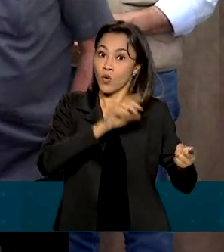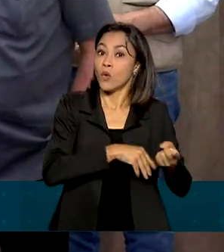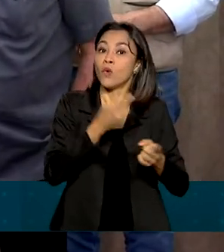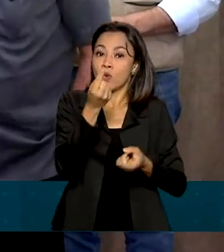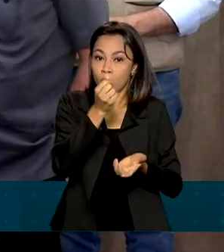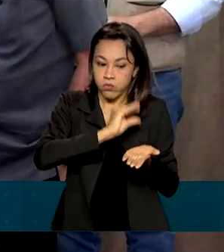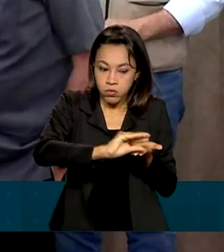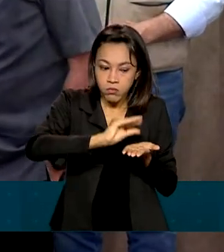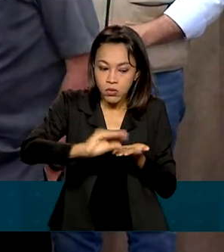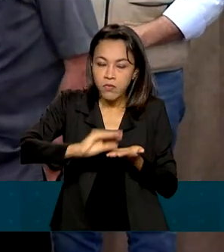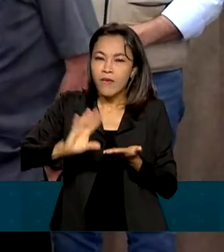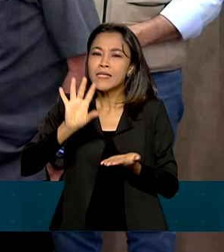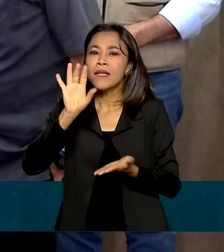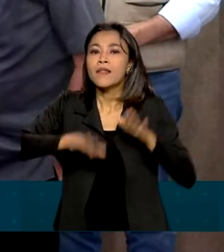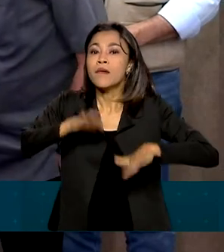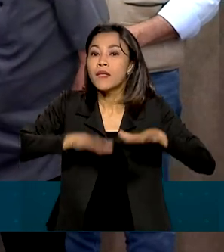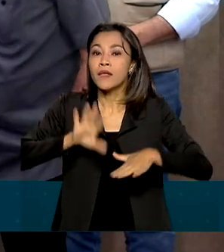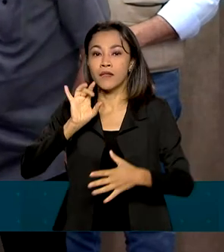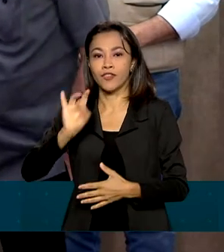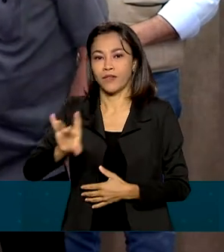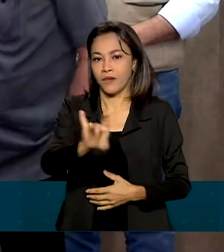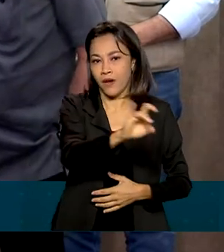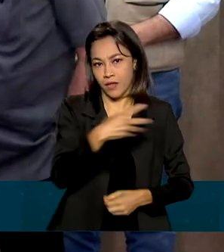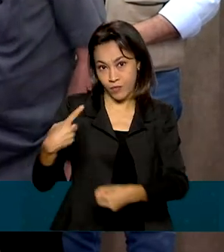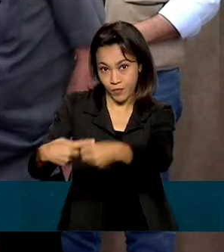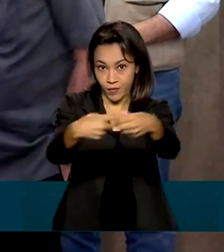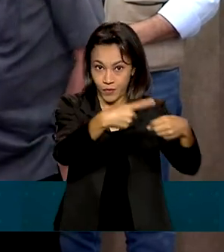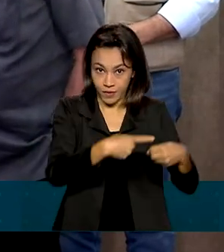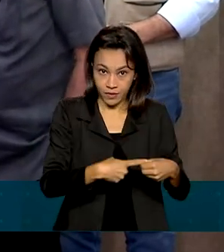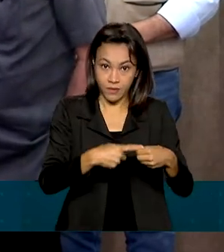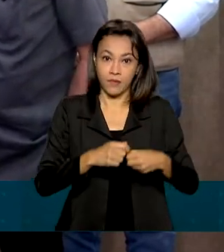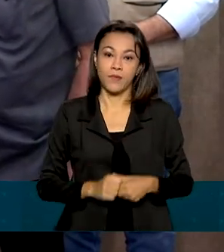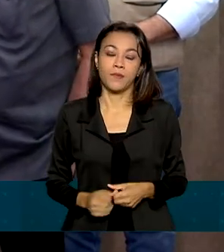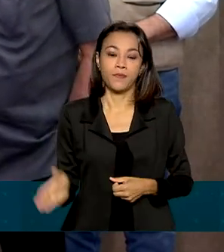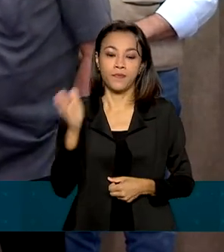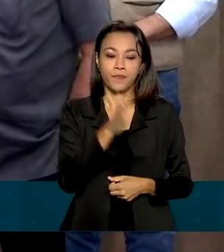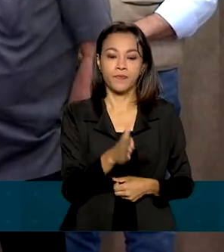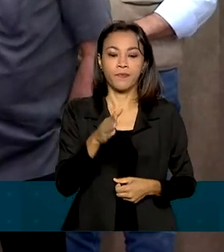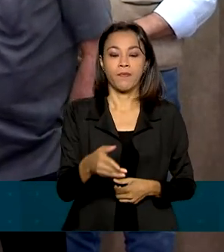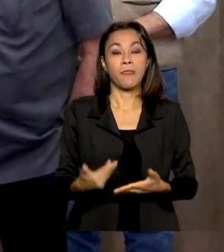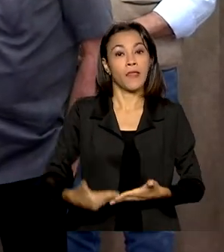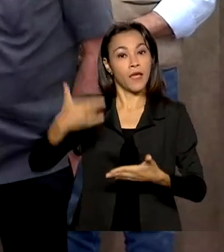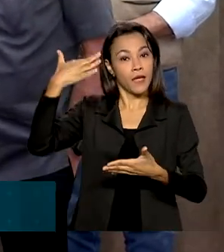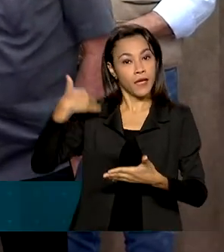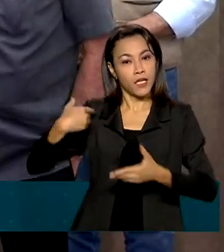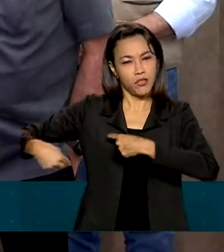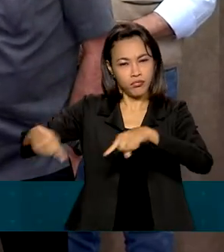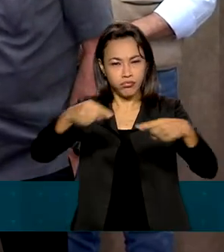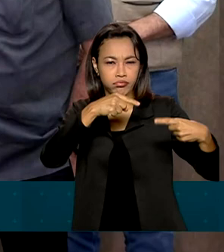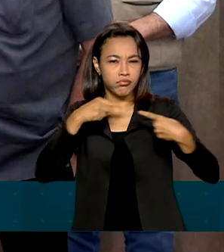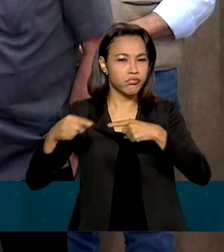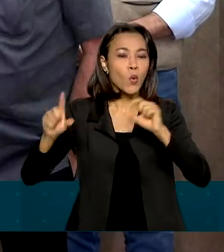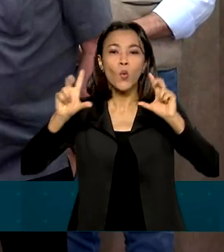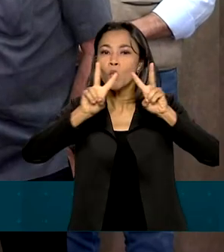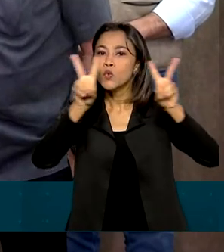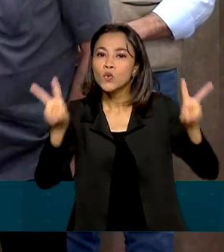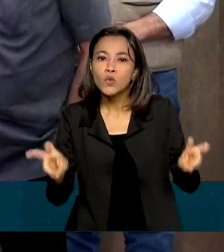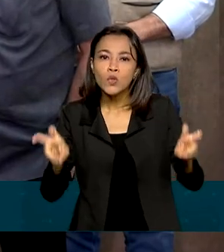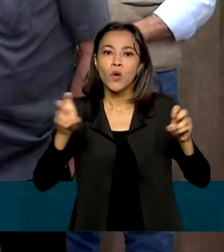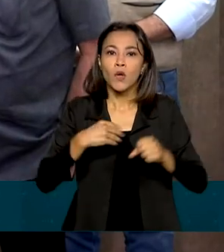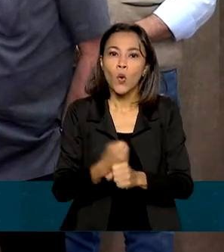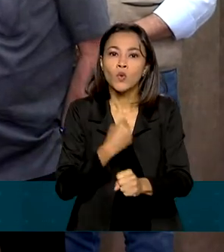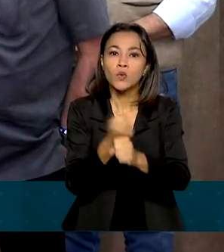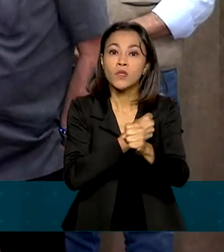com as necessidades de cada município atingido. Iniciou-se uma discussão em relação à questão de obras de prevenção.